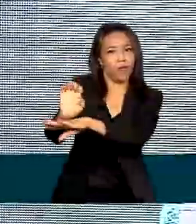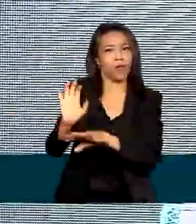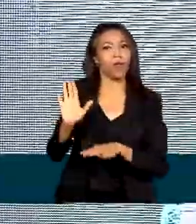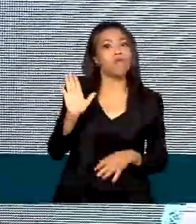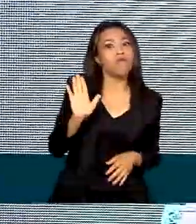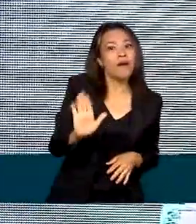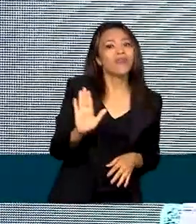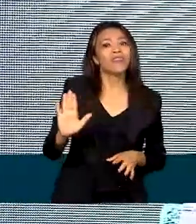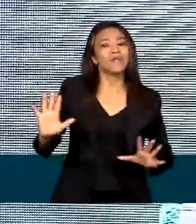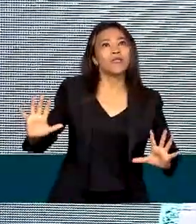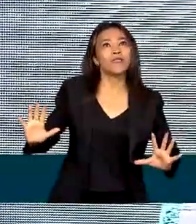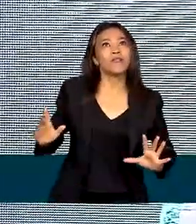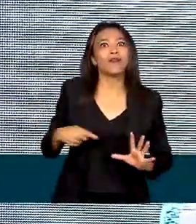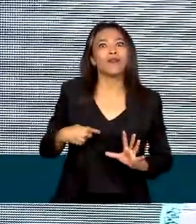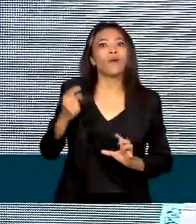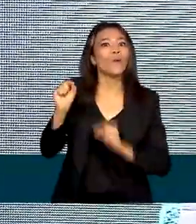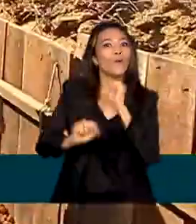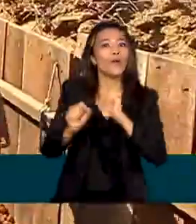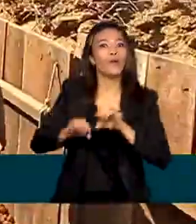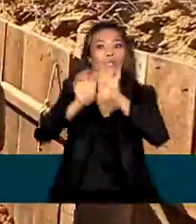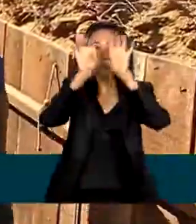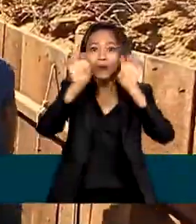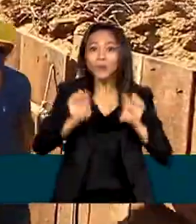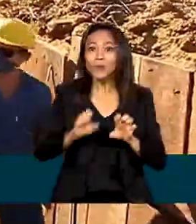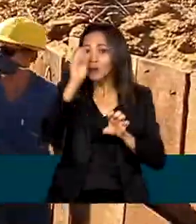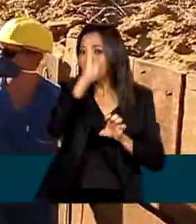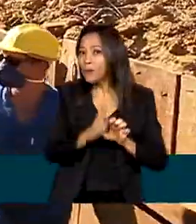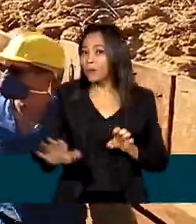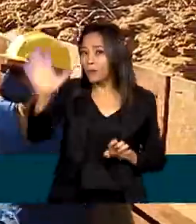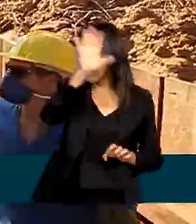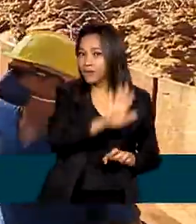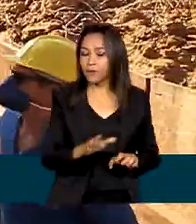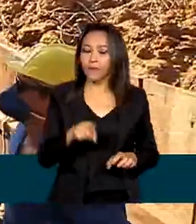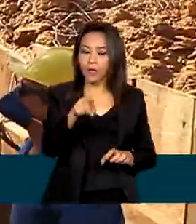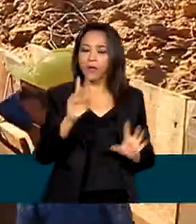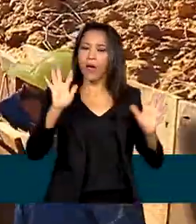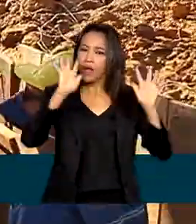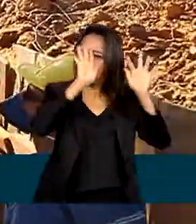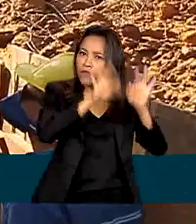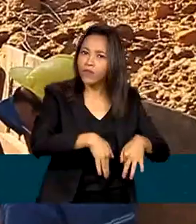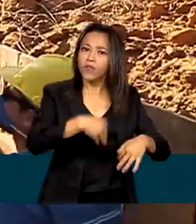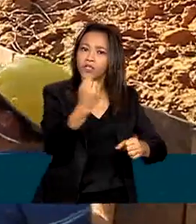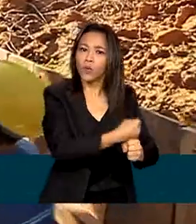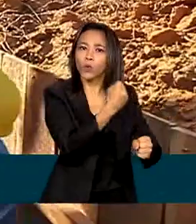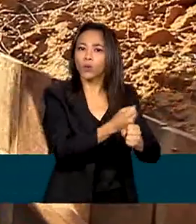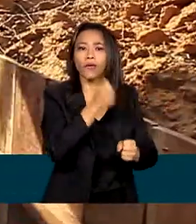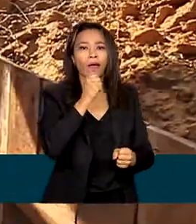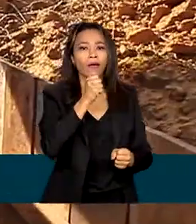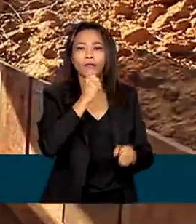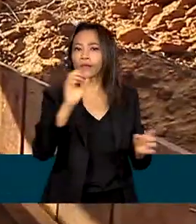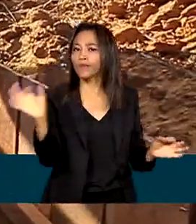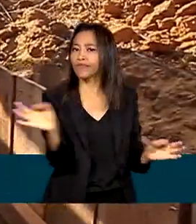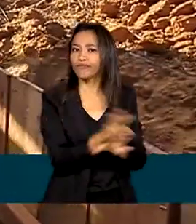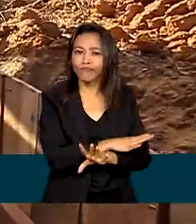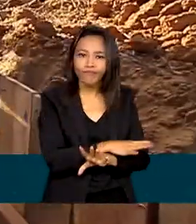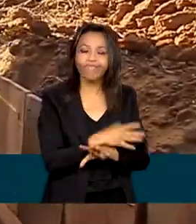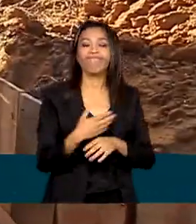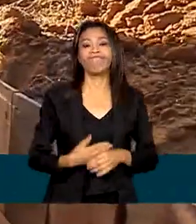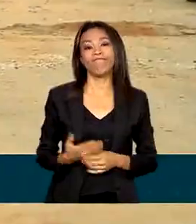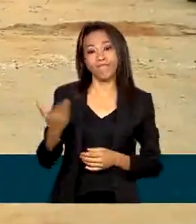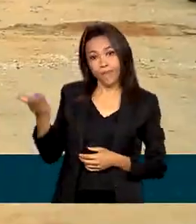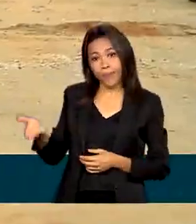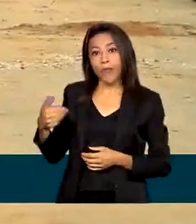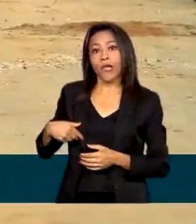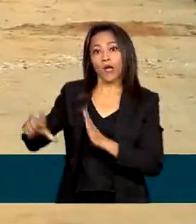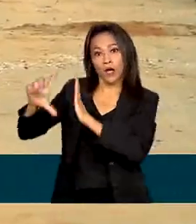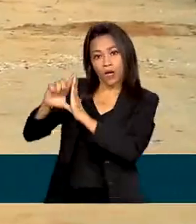se somar à rede de infraestrutura nacional. E para concluir as obras que ainda não terminaram, o Ministério da Casa Civil